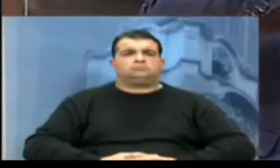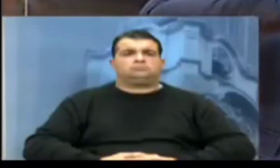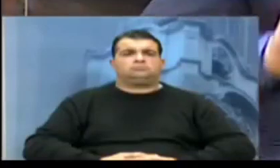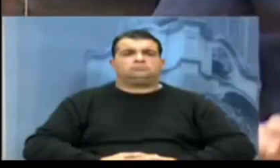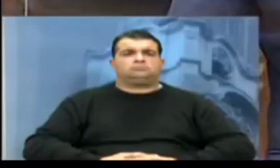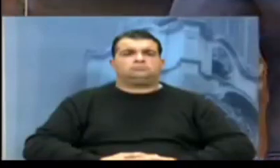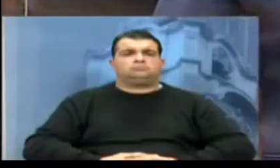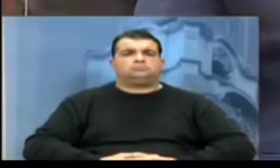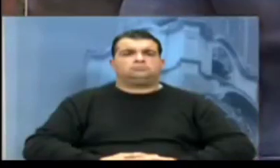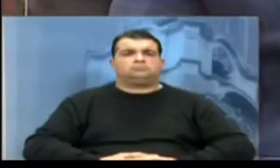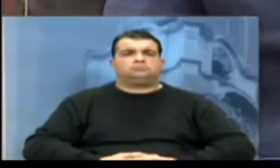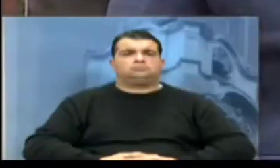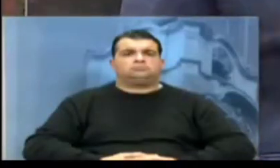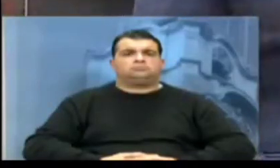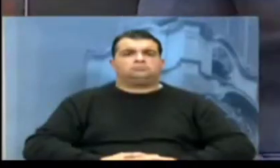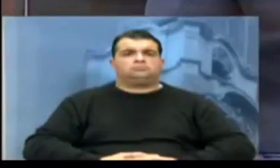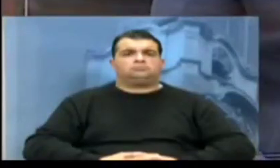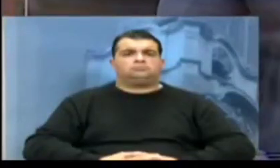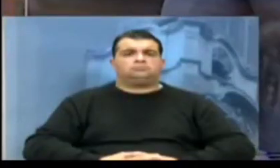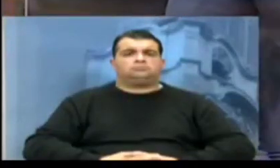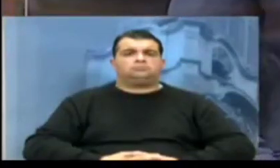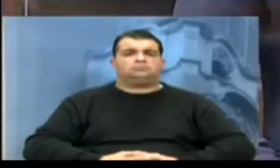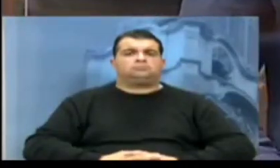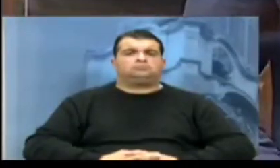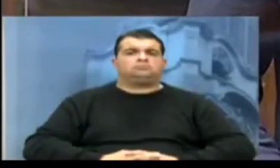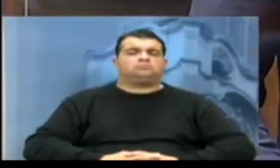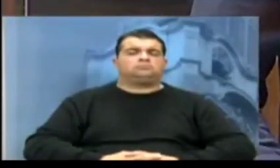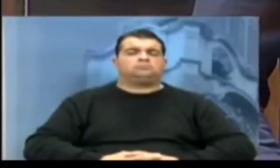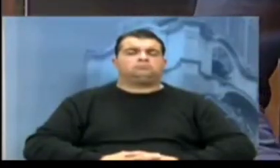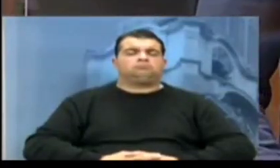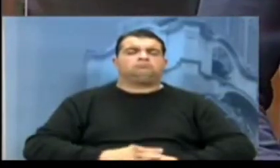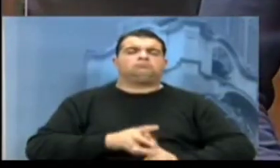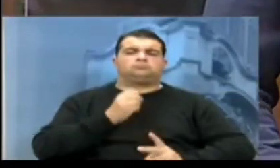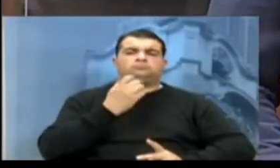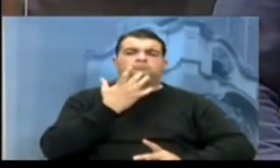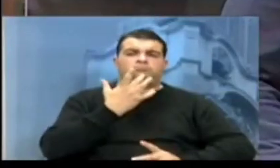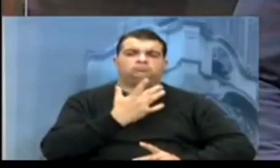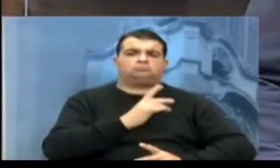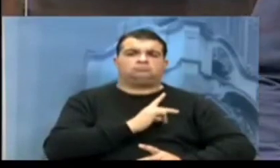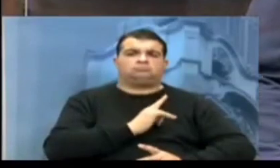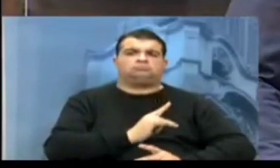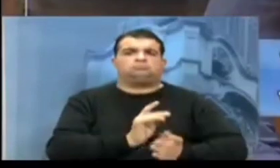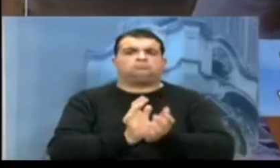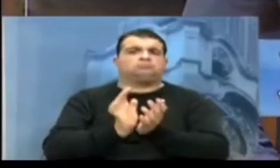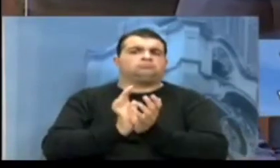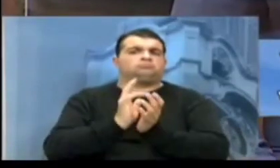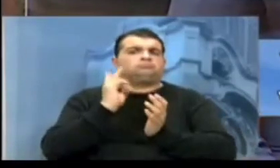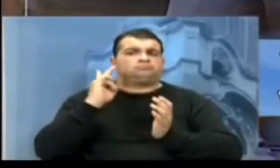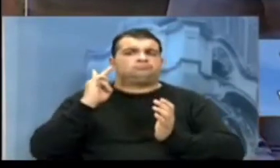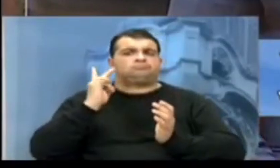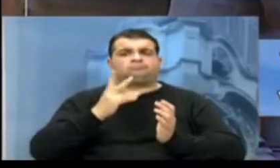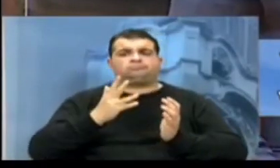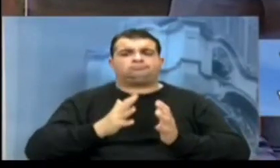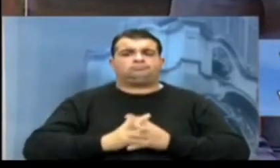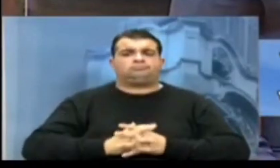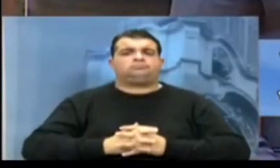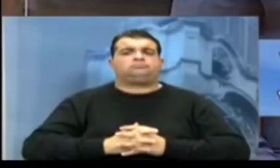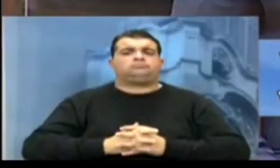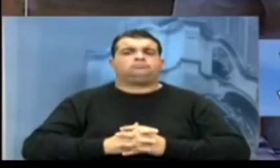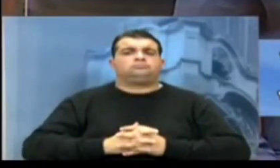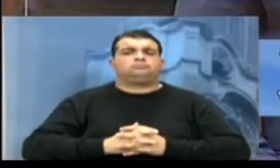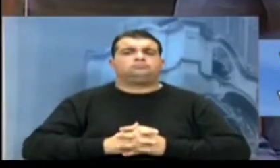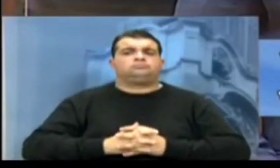Boa tarde, presidente, boa tarde, colegas vereadores e vereadoras. Então, hoje,